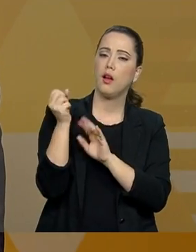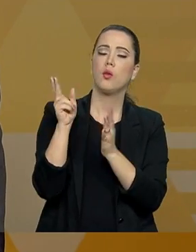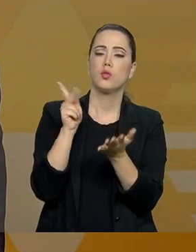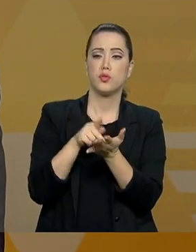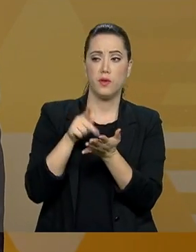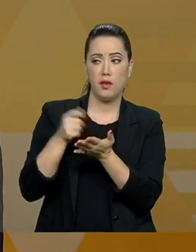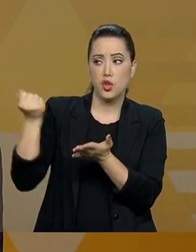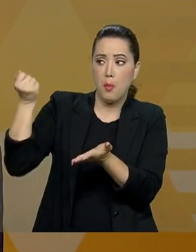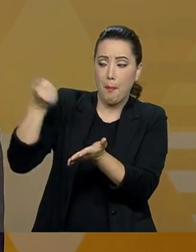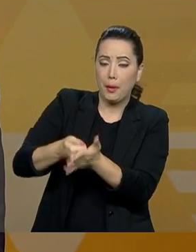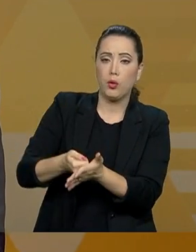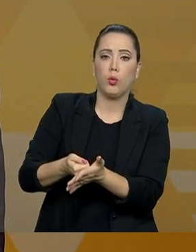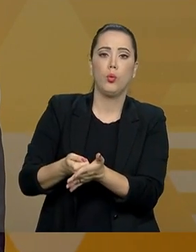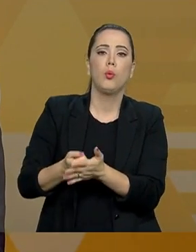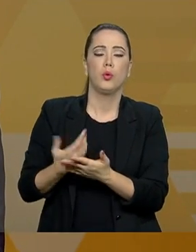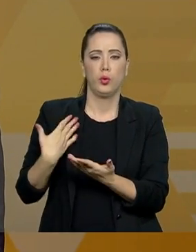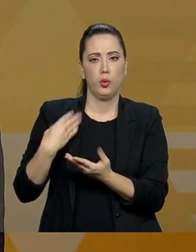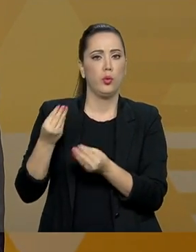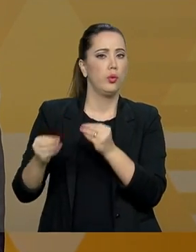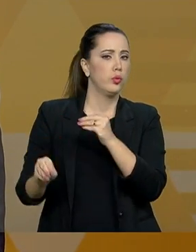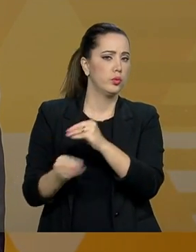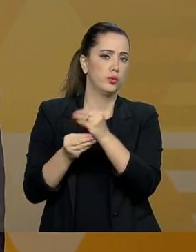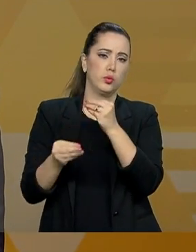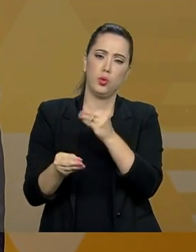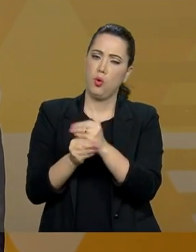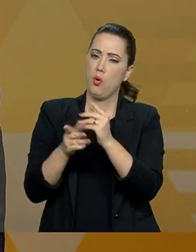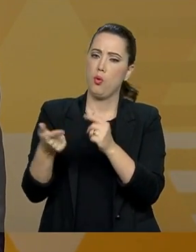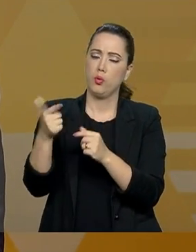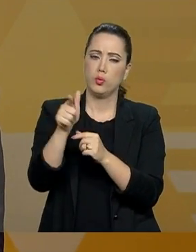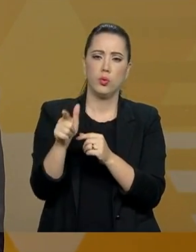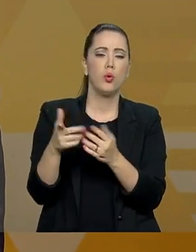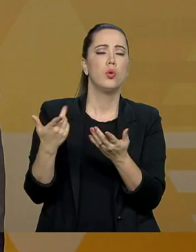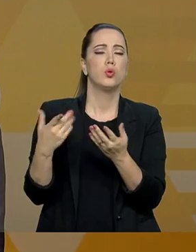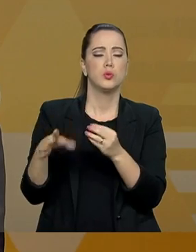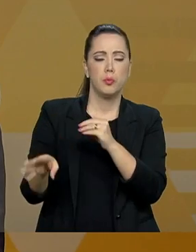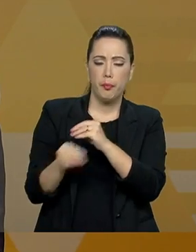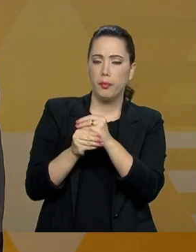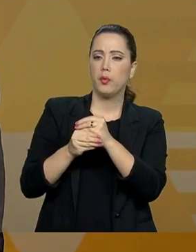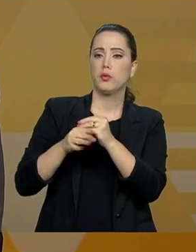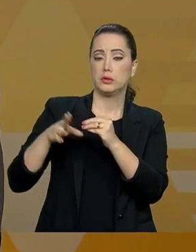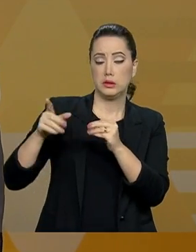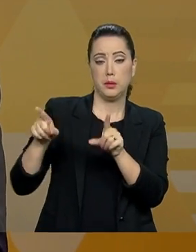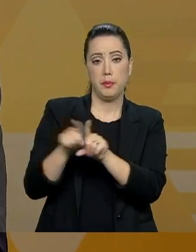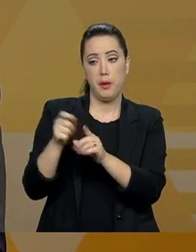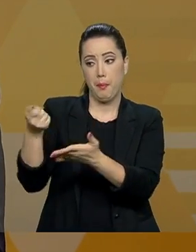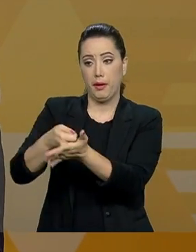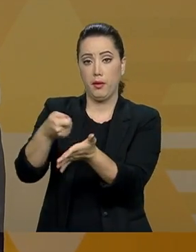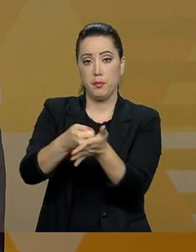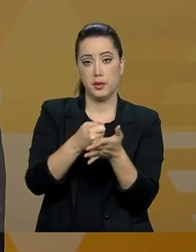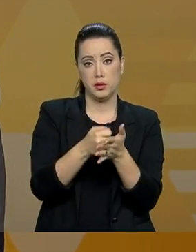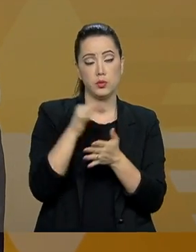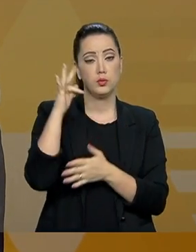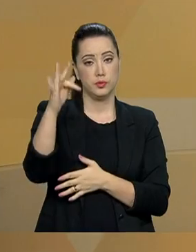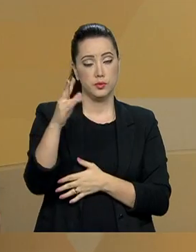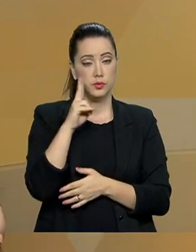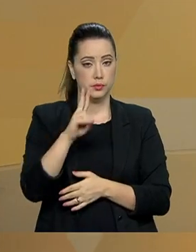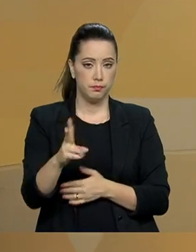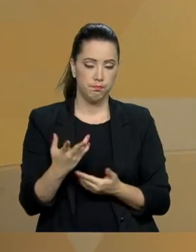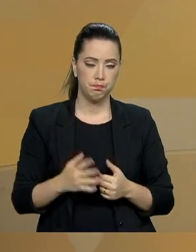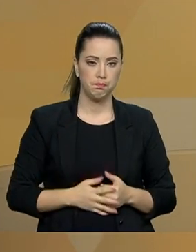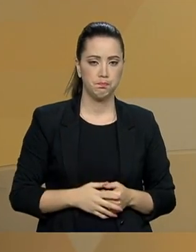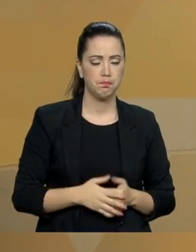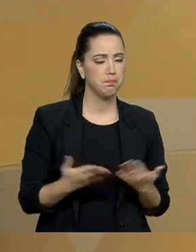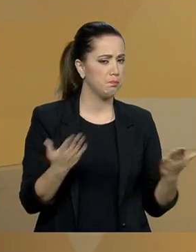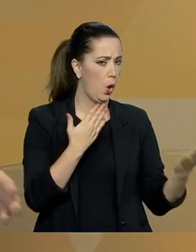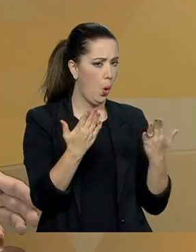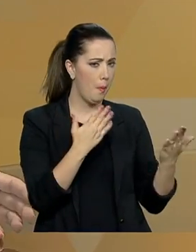contribuiu com os aportes à área patronal ou de outras fontes que vão ser definidas a posteriori. E essa inspiração vem de outros